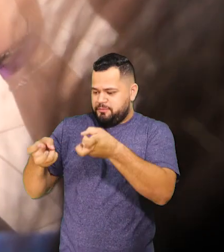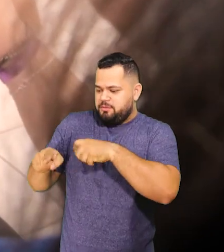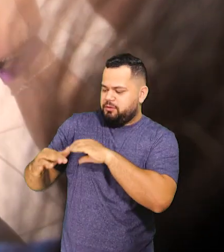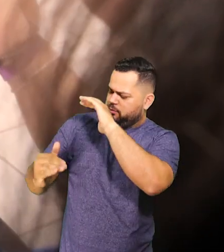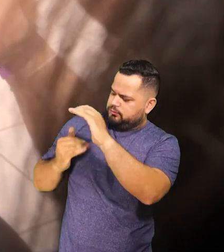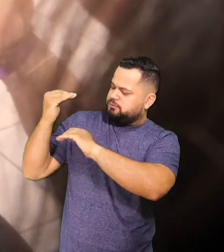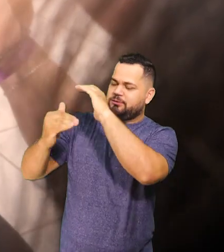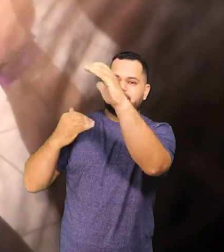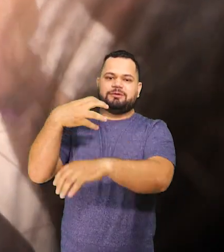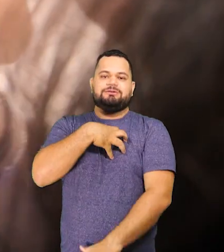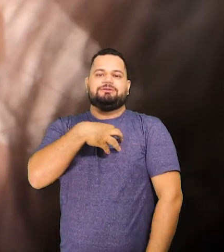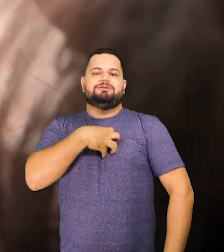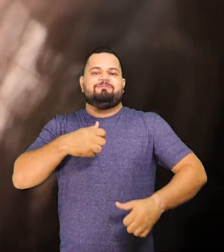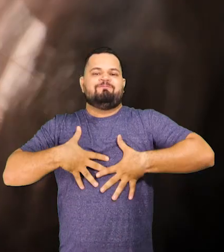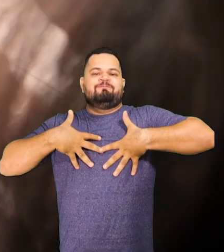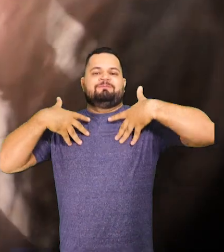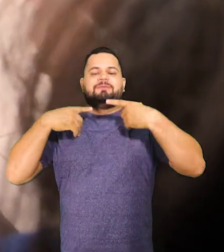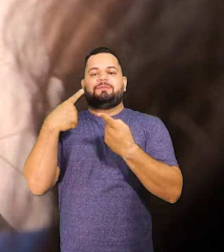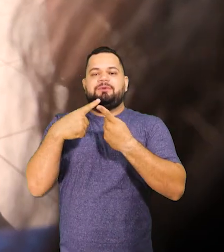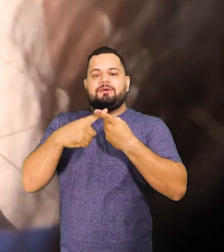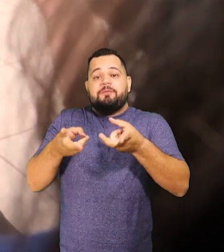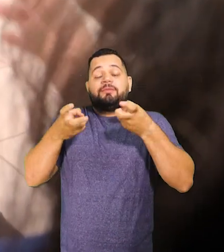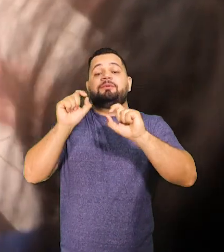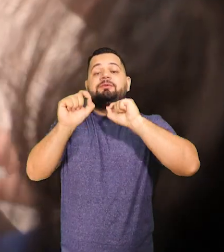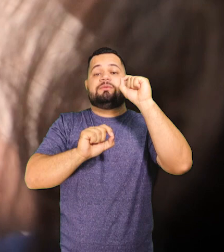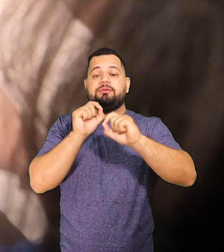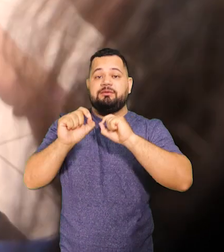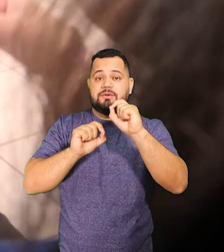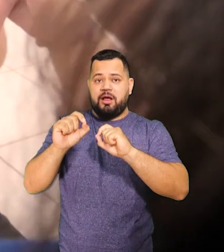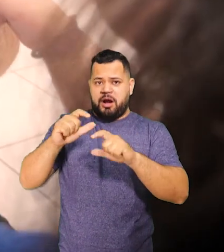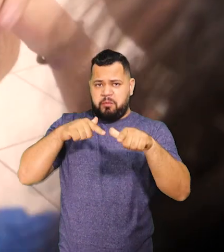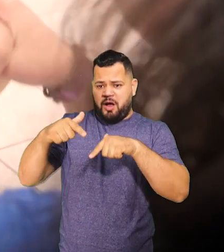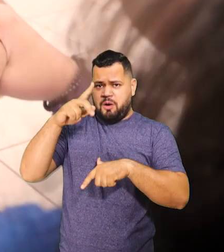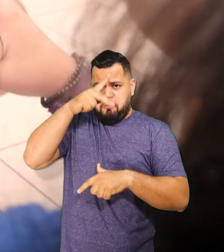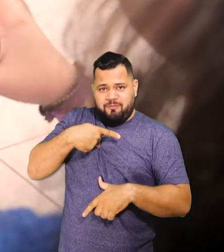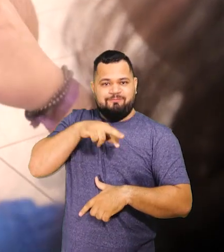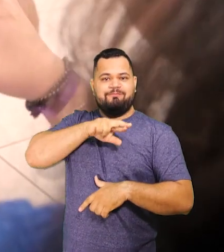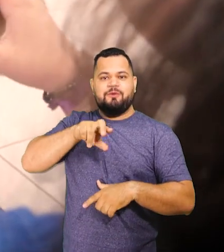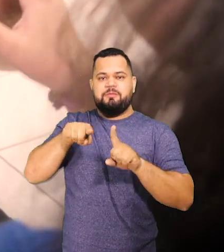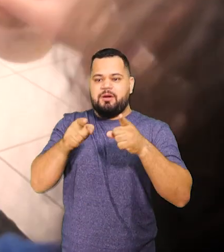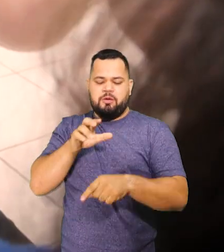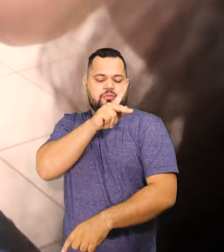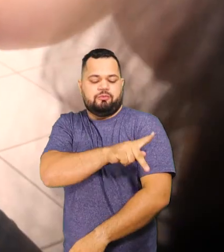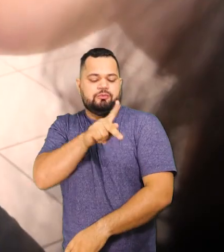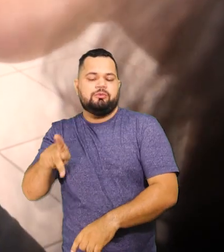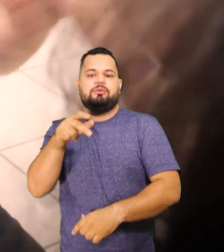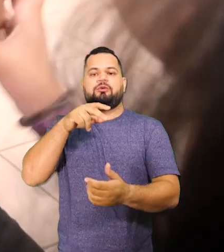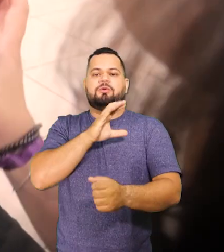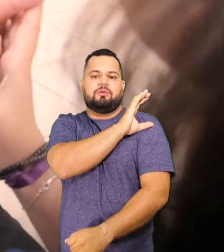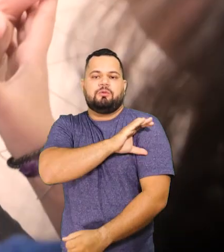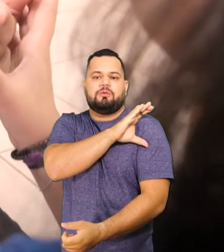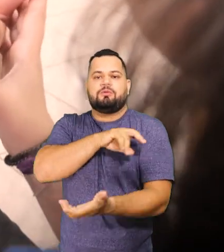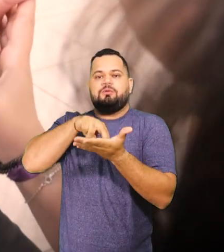evolução dela, me deixa muito feliz, porque eu percebo que o trabalho, não só meu, mas da professora Nina Rosa, da coordenação do NAI,